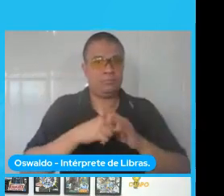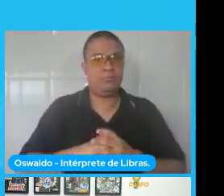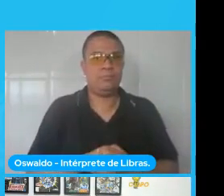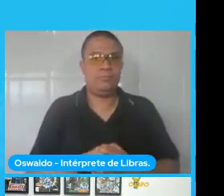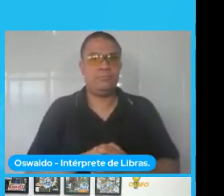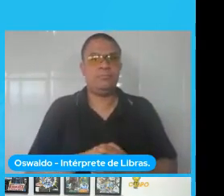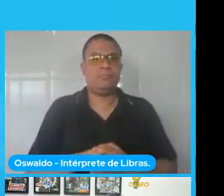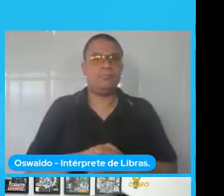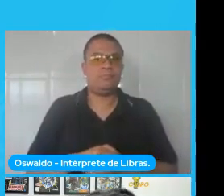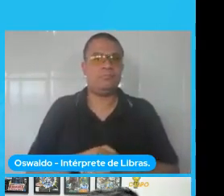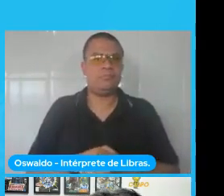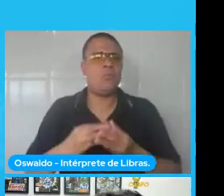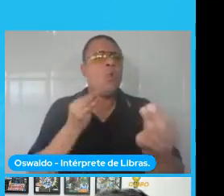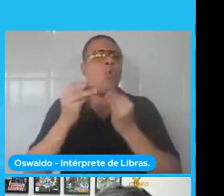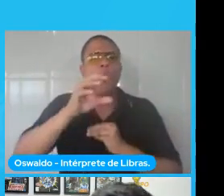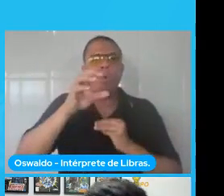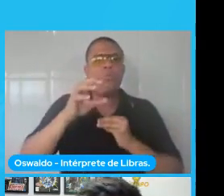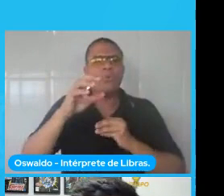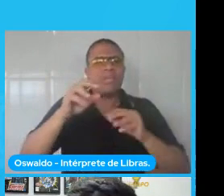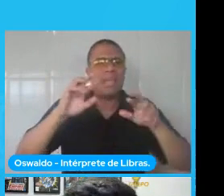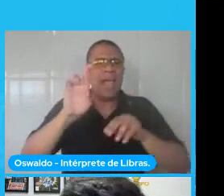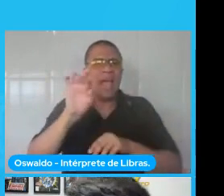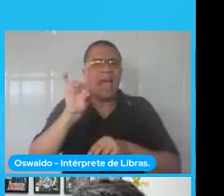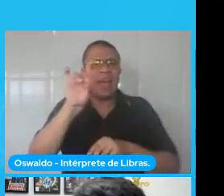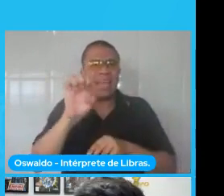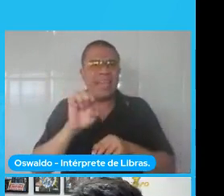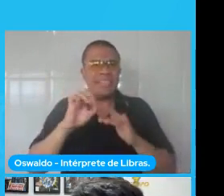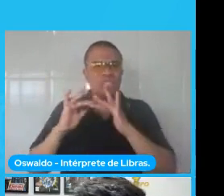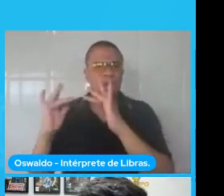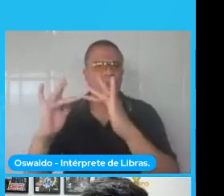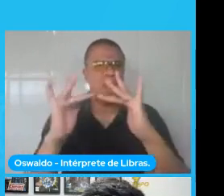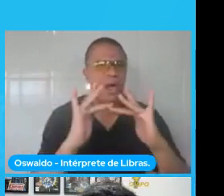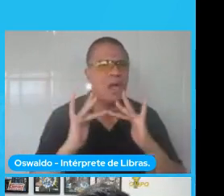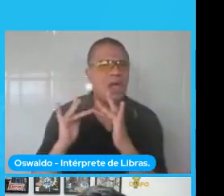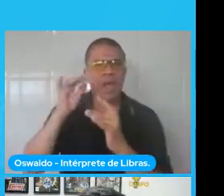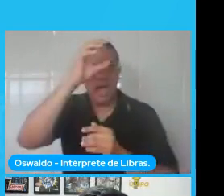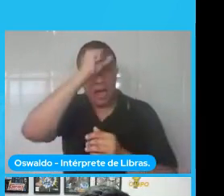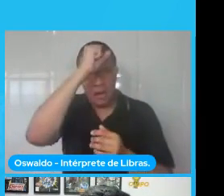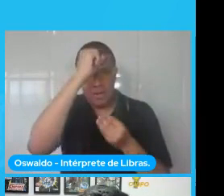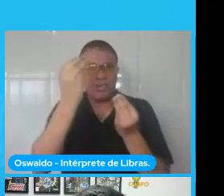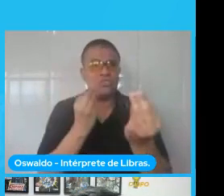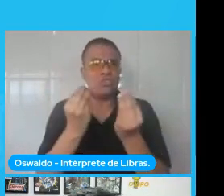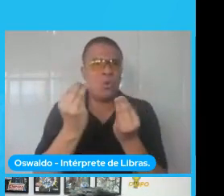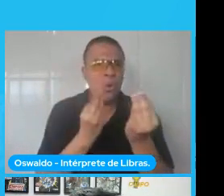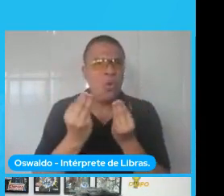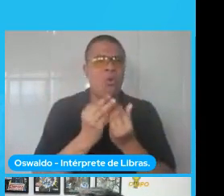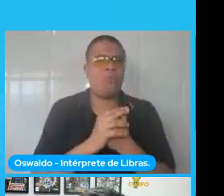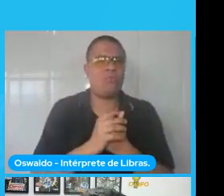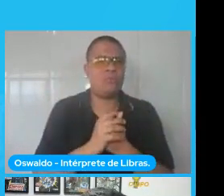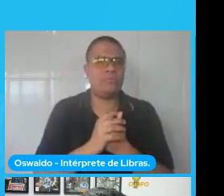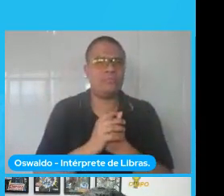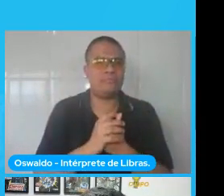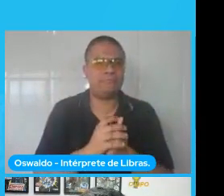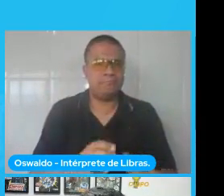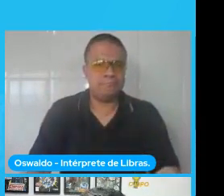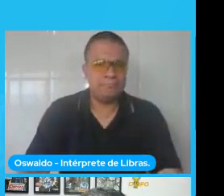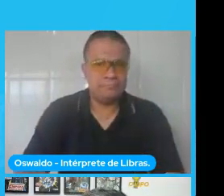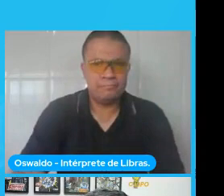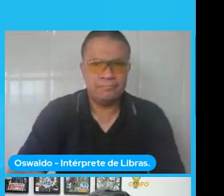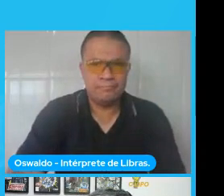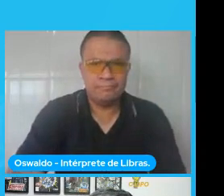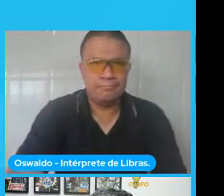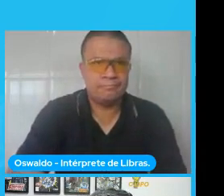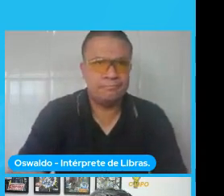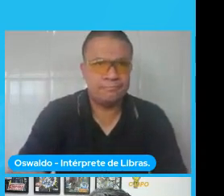Mas como é que essa rede aprende? Como eu falei para vocês, as redes neurais, elas tendem a simular o cérebro humano.